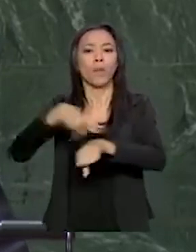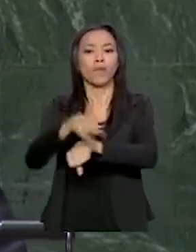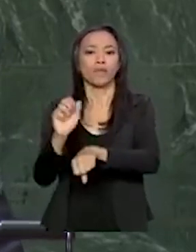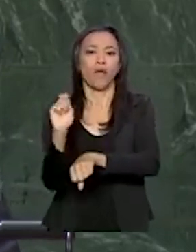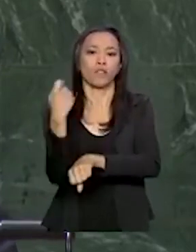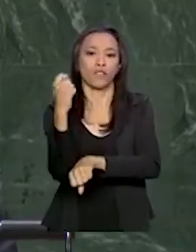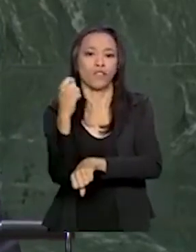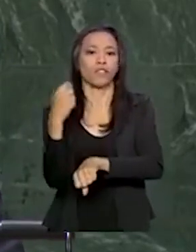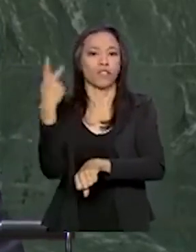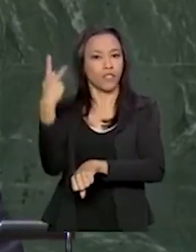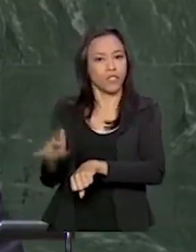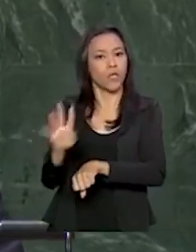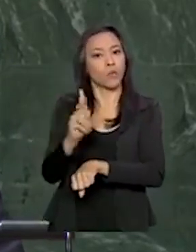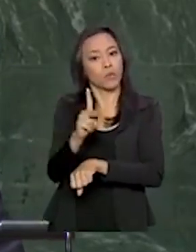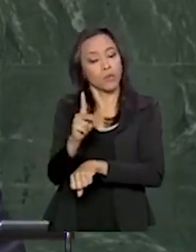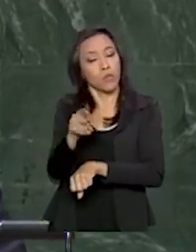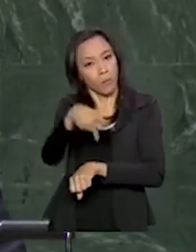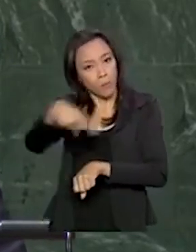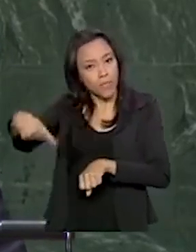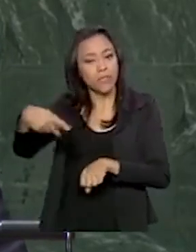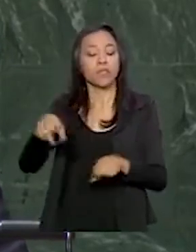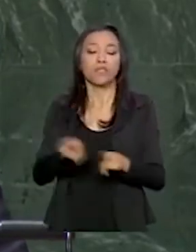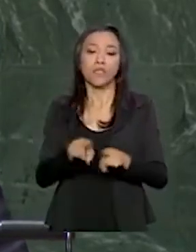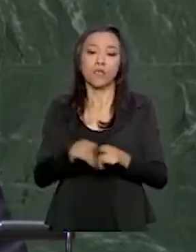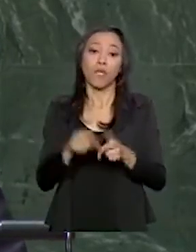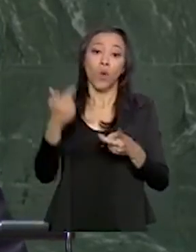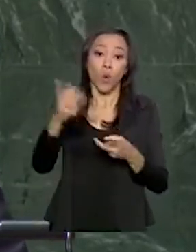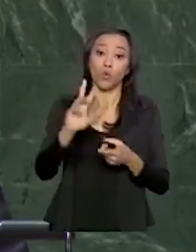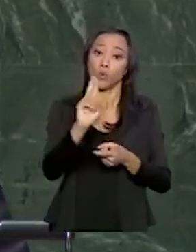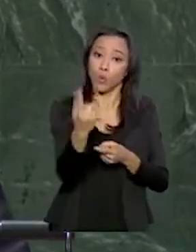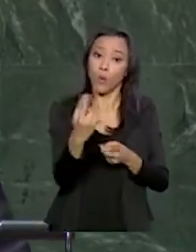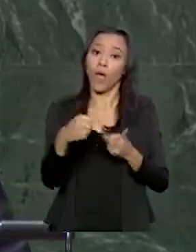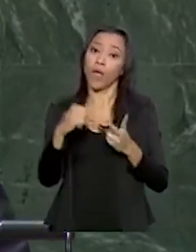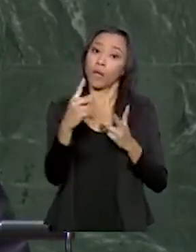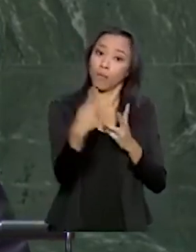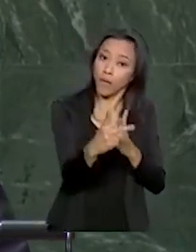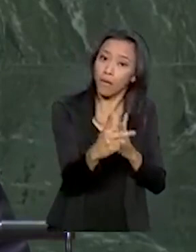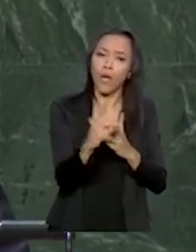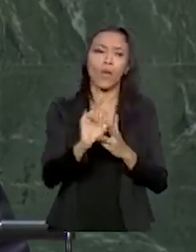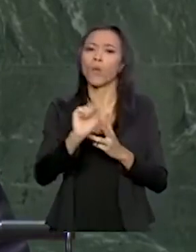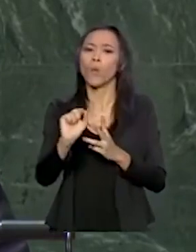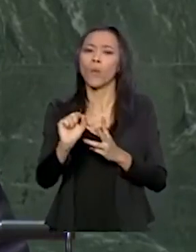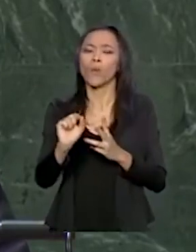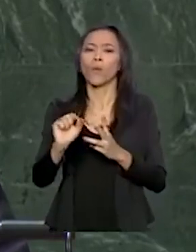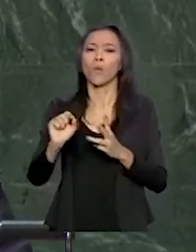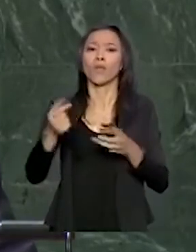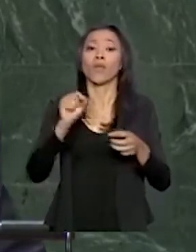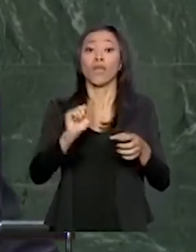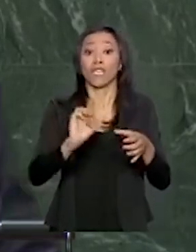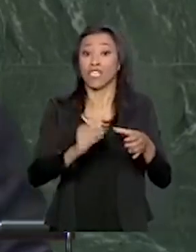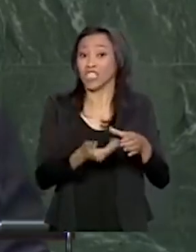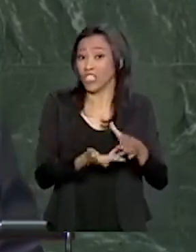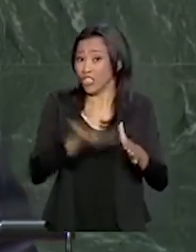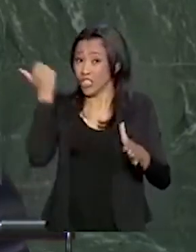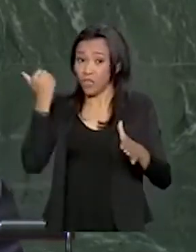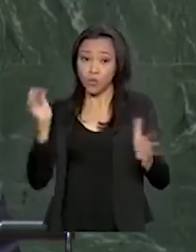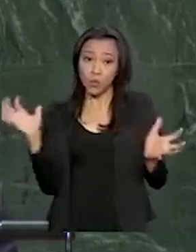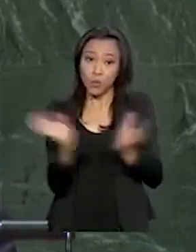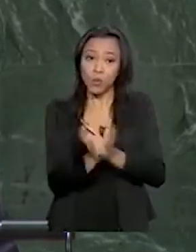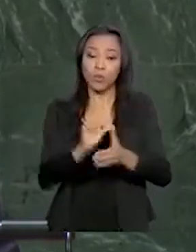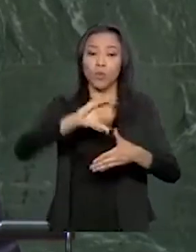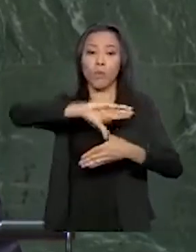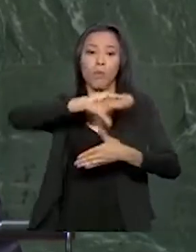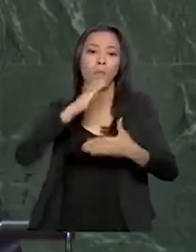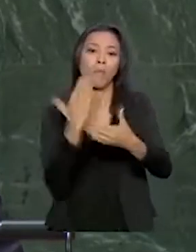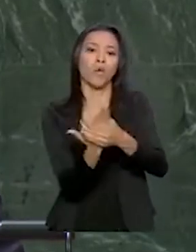o presidente Maurício Macri e nossos sócios do Uruguai e do Paraguai, afastamos do Mercosul a ideologia e